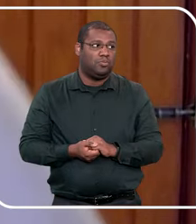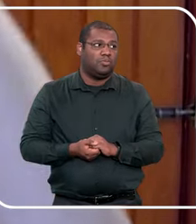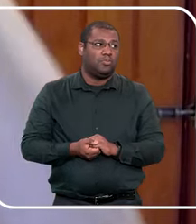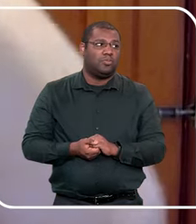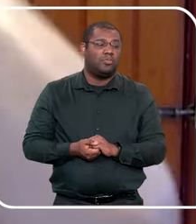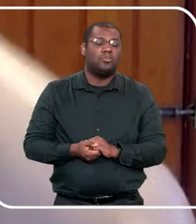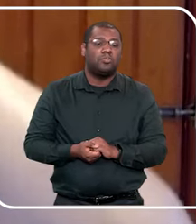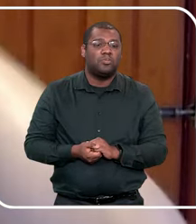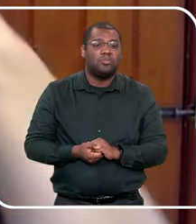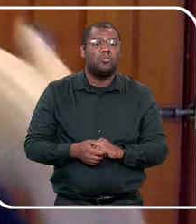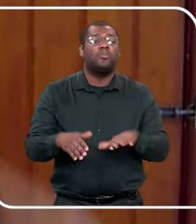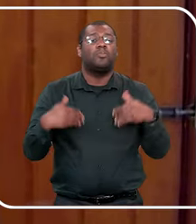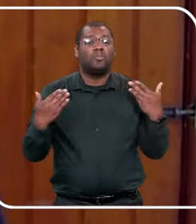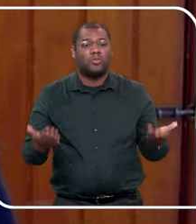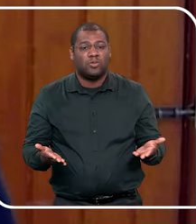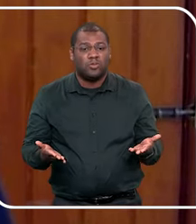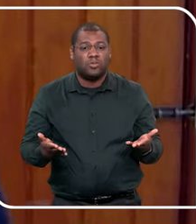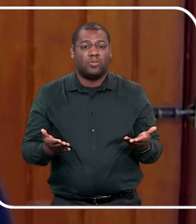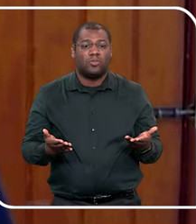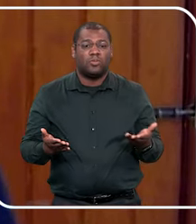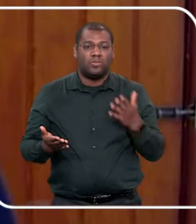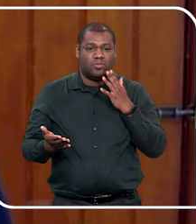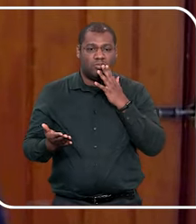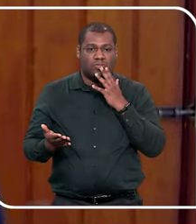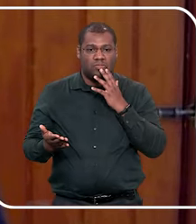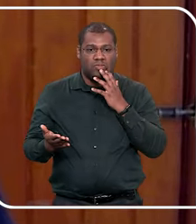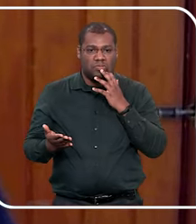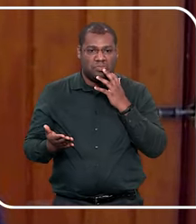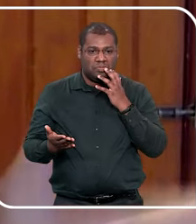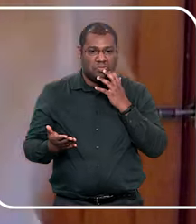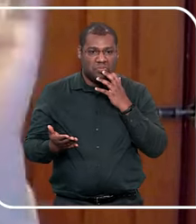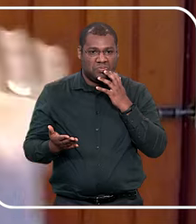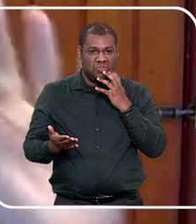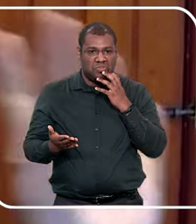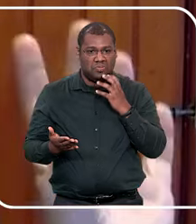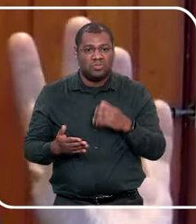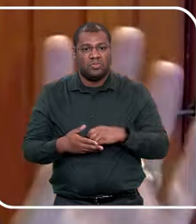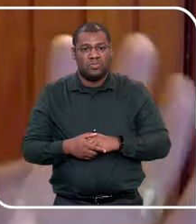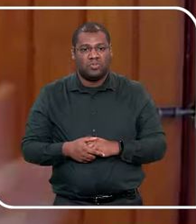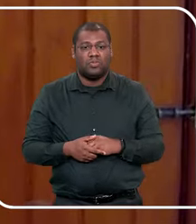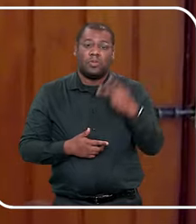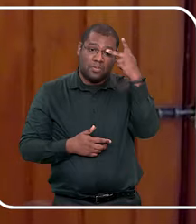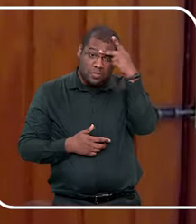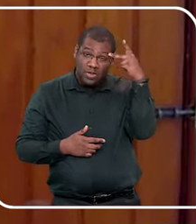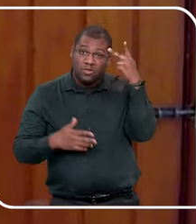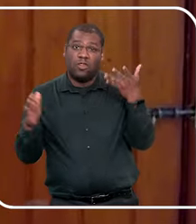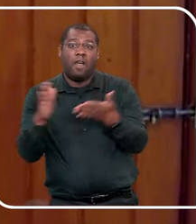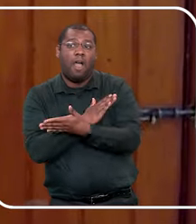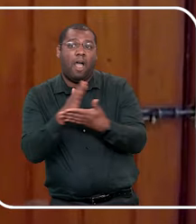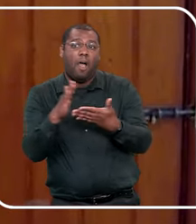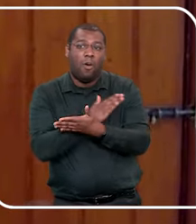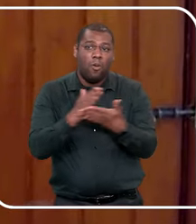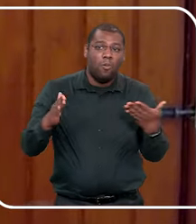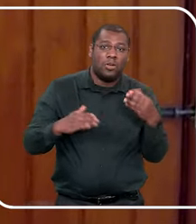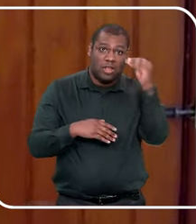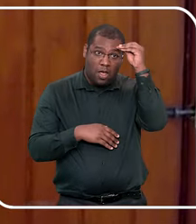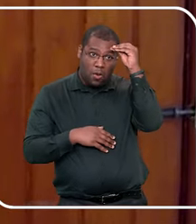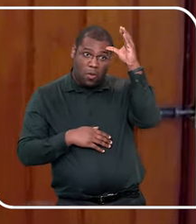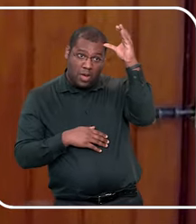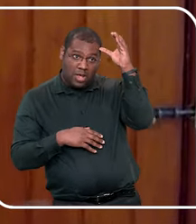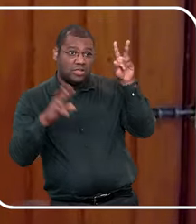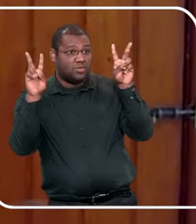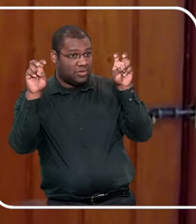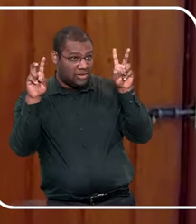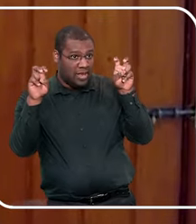né, com a escuta que ele faz, enfim, então, voltando pra, pro segredo, algumas pessoas